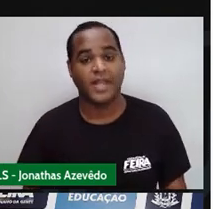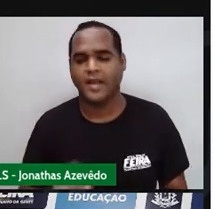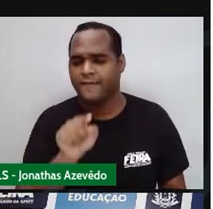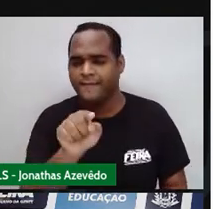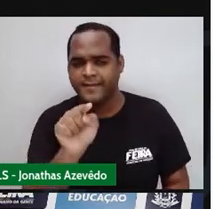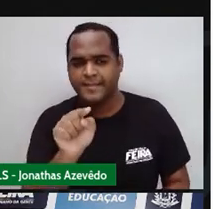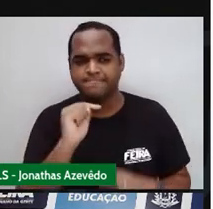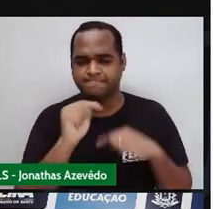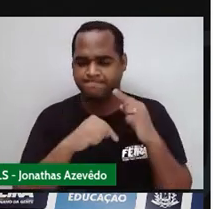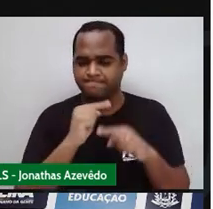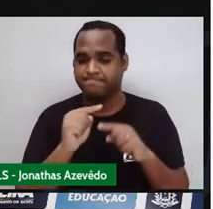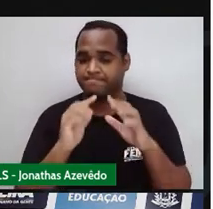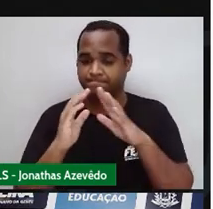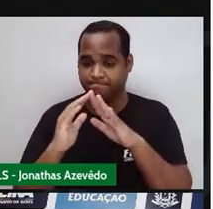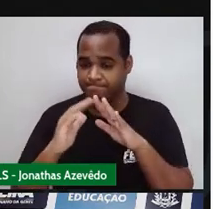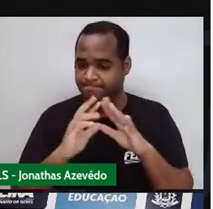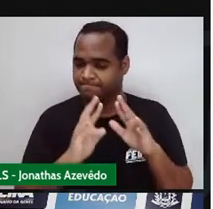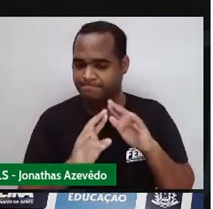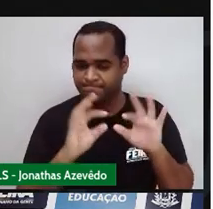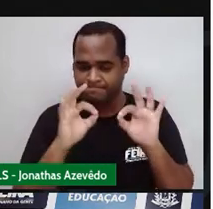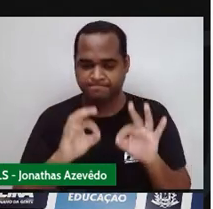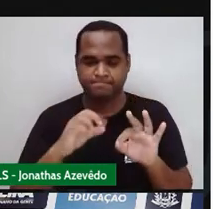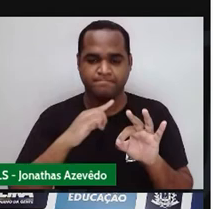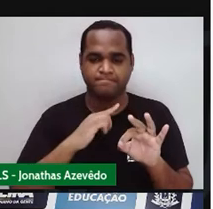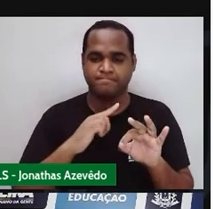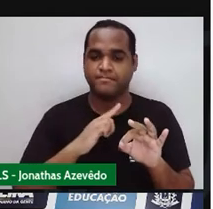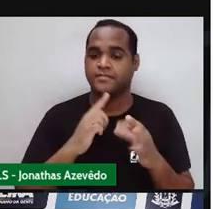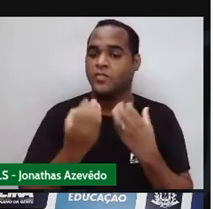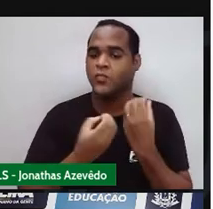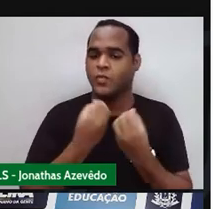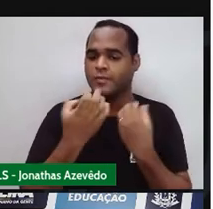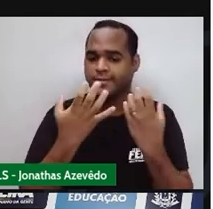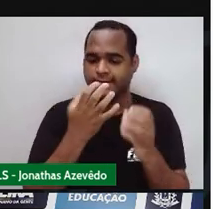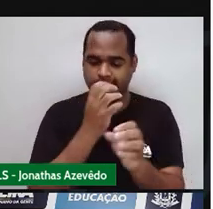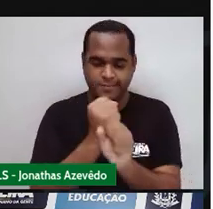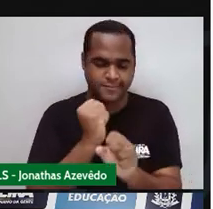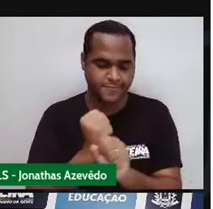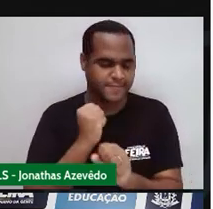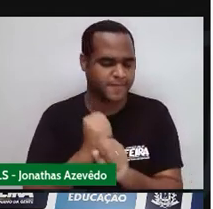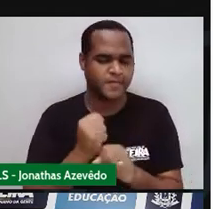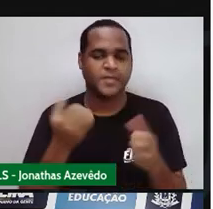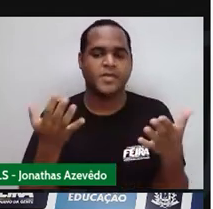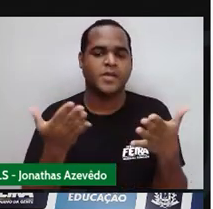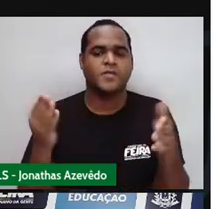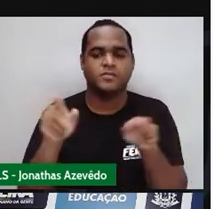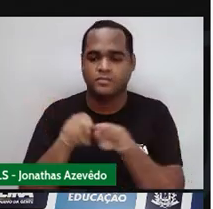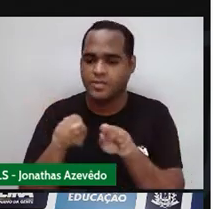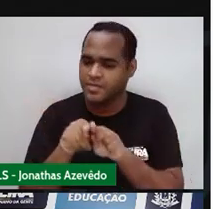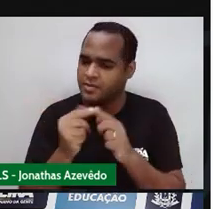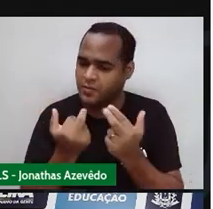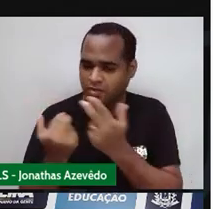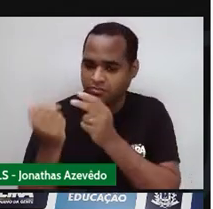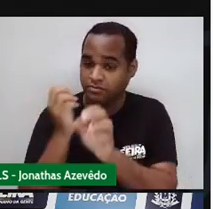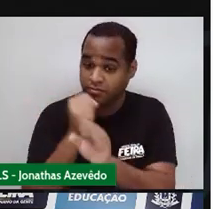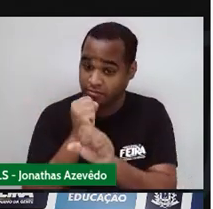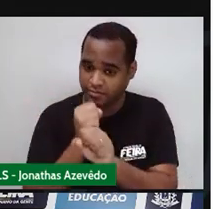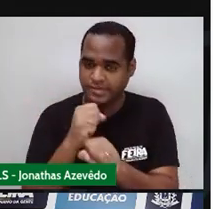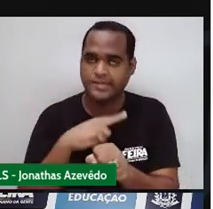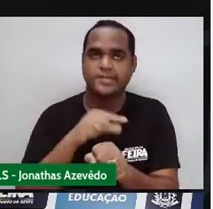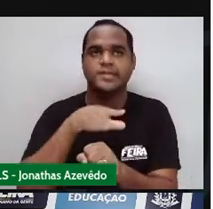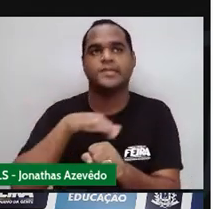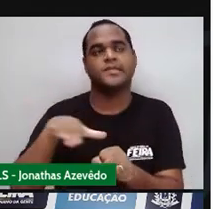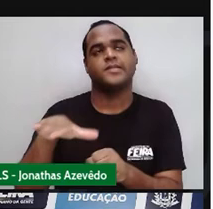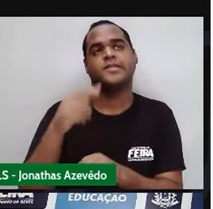você aí Onde você estiver Você faz essa soma Tá? Eu também vou fazer aqui Usando uma calculadora de celular